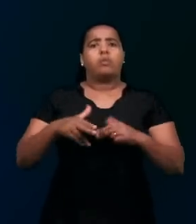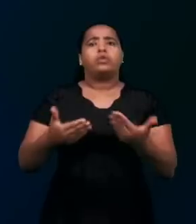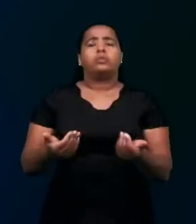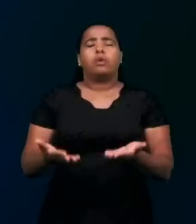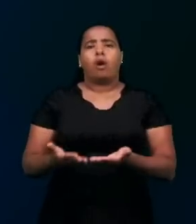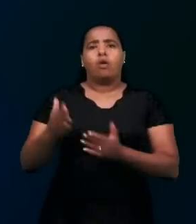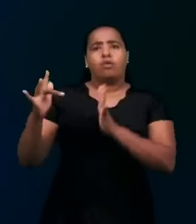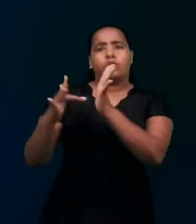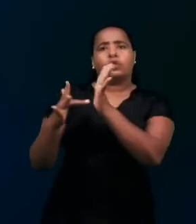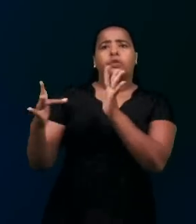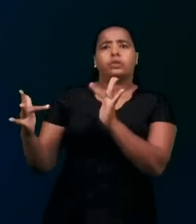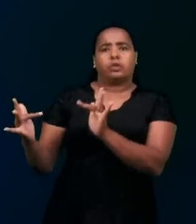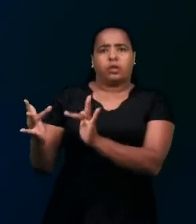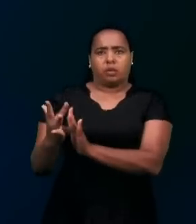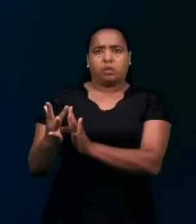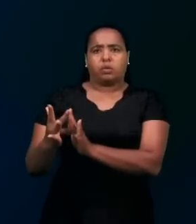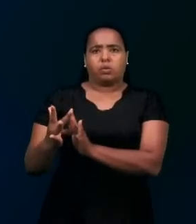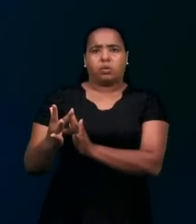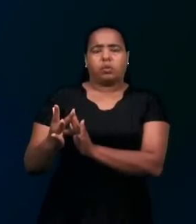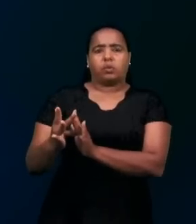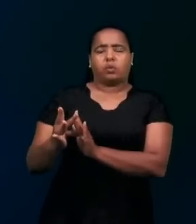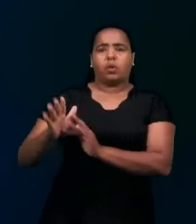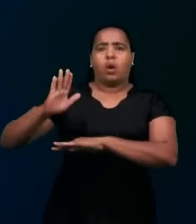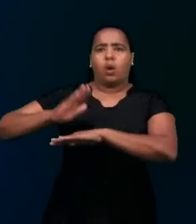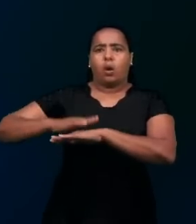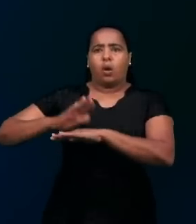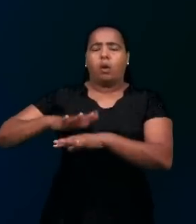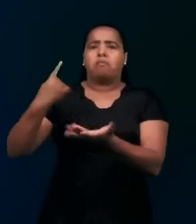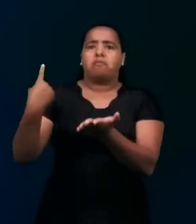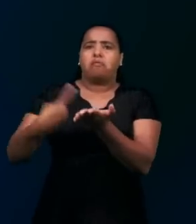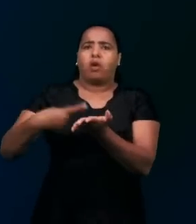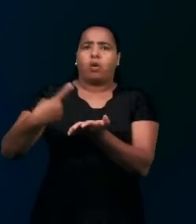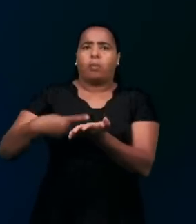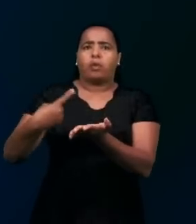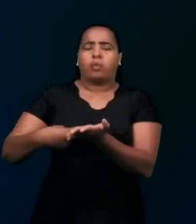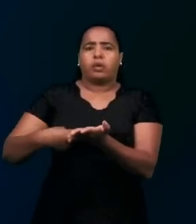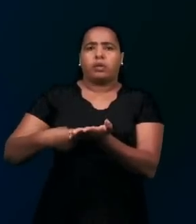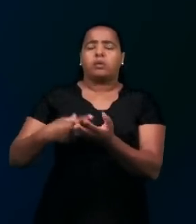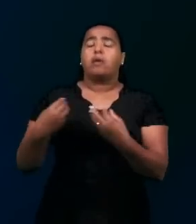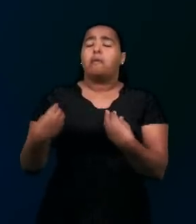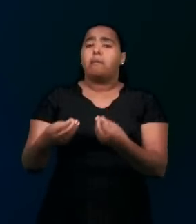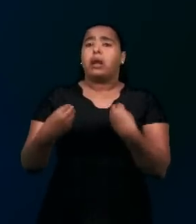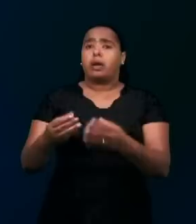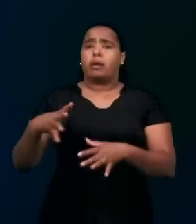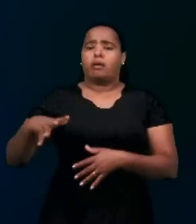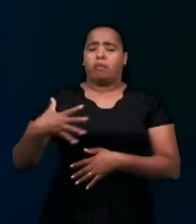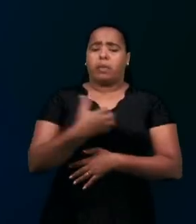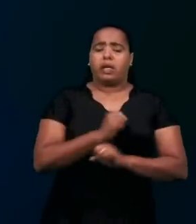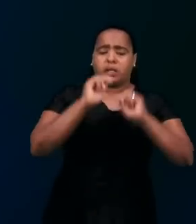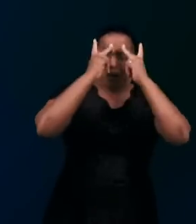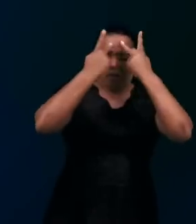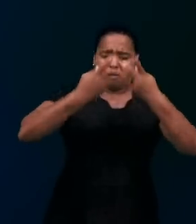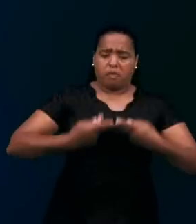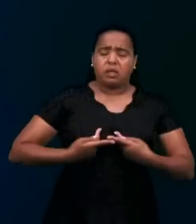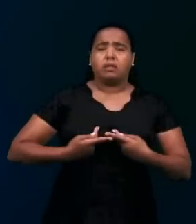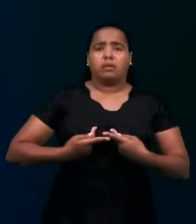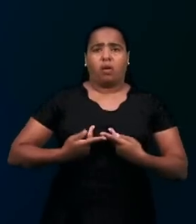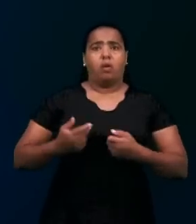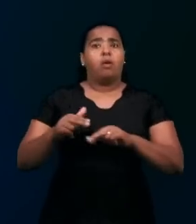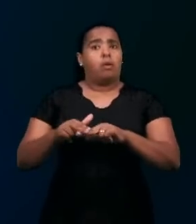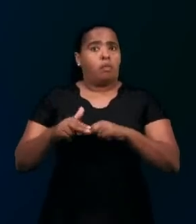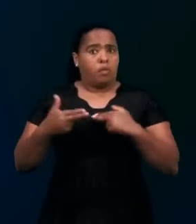foi e se fez do próprio pacto, que foi feito para a salvação de todo homem. Portanto, é